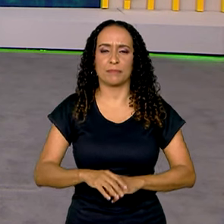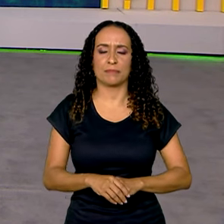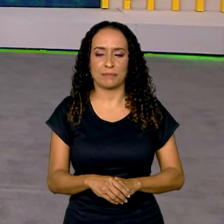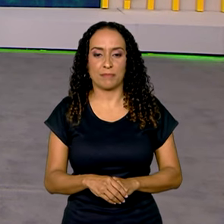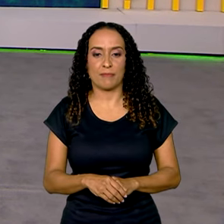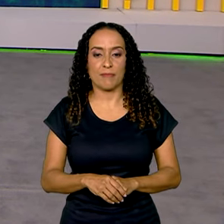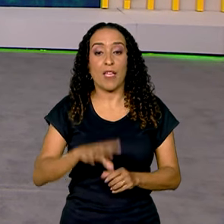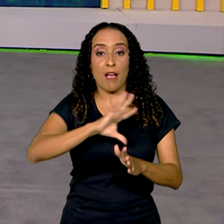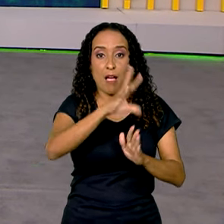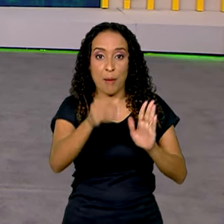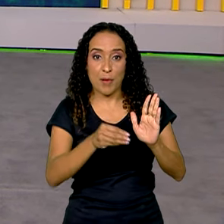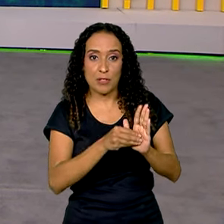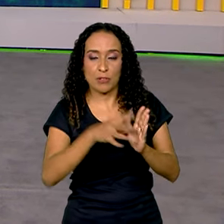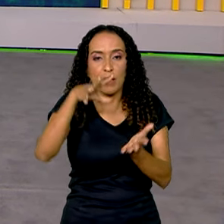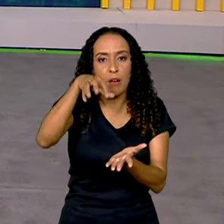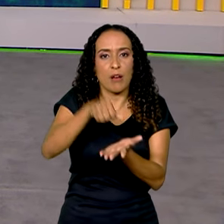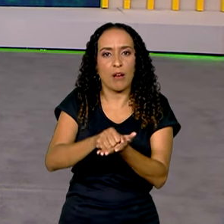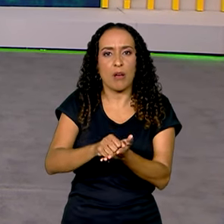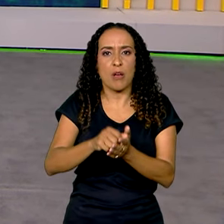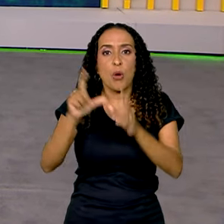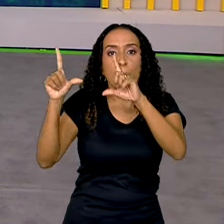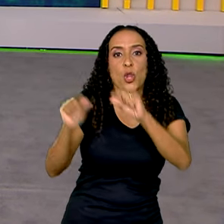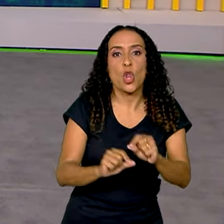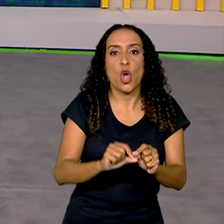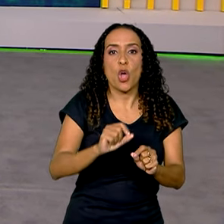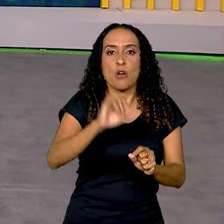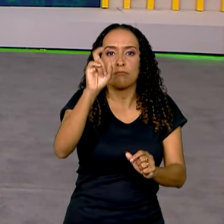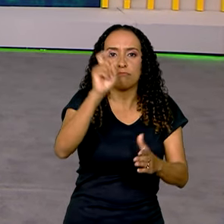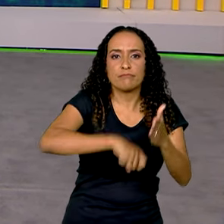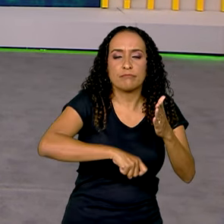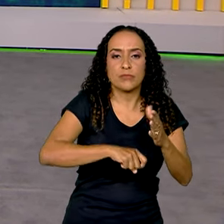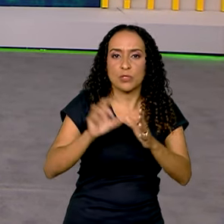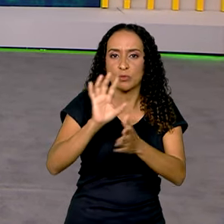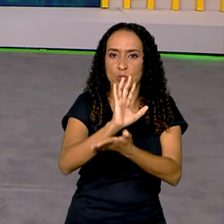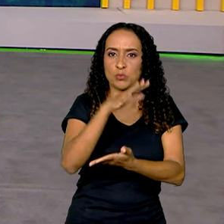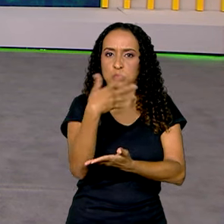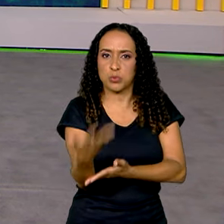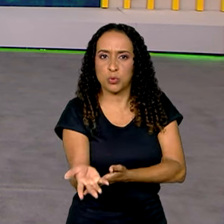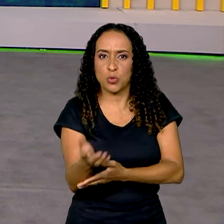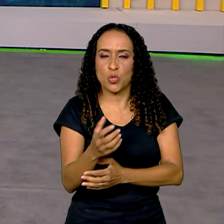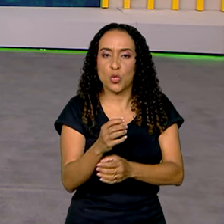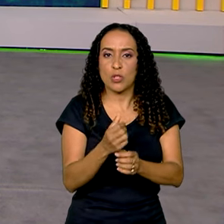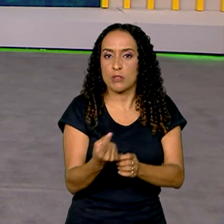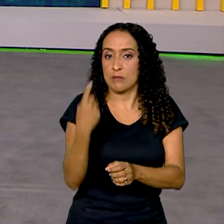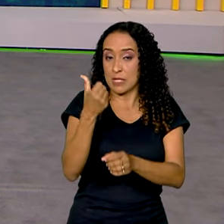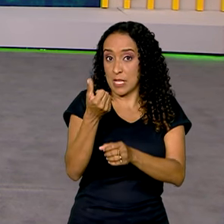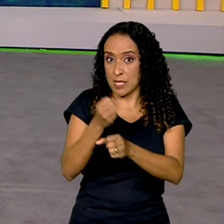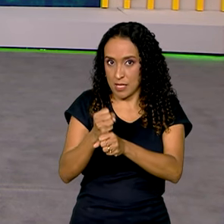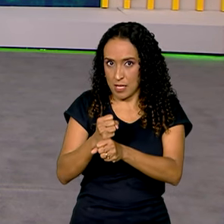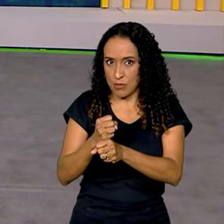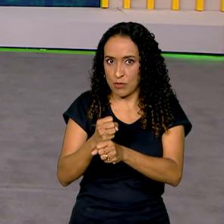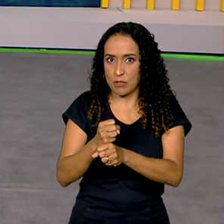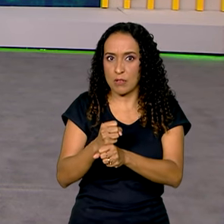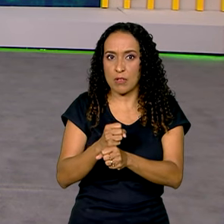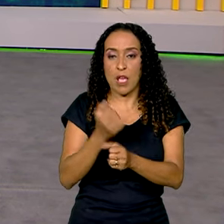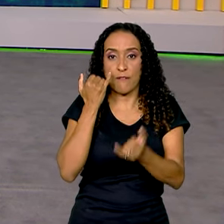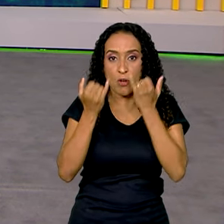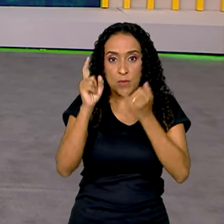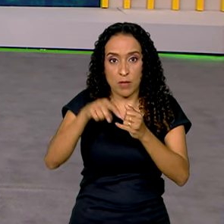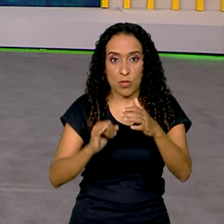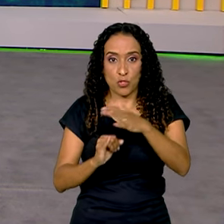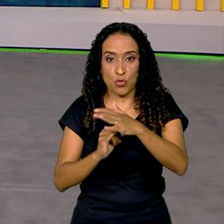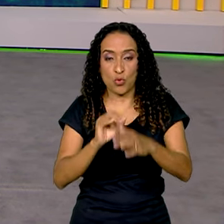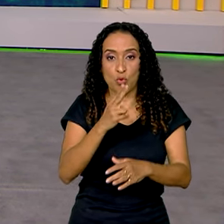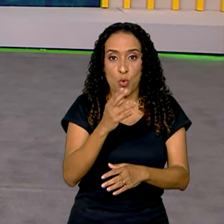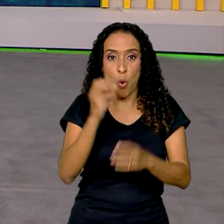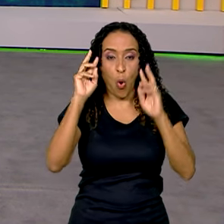A Amazônia registrou o menor índice de desmatamento dos últimos seis anos. O dado é do Instituto do